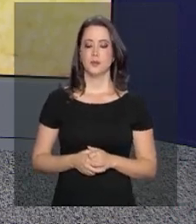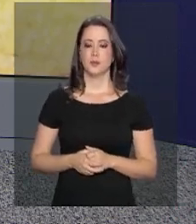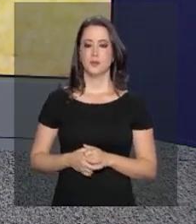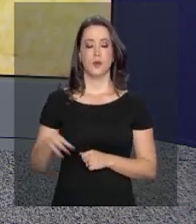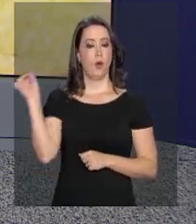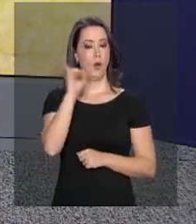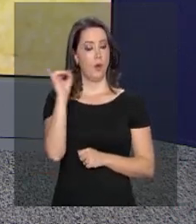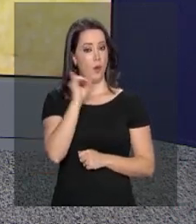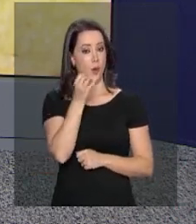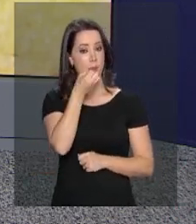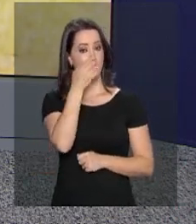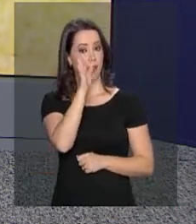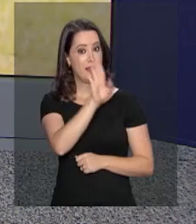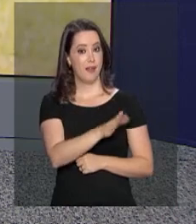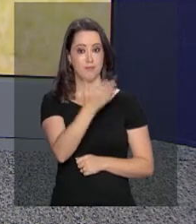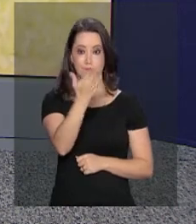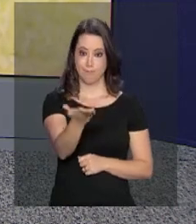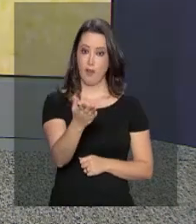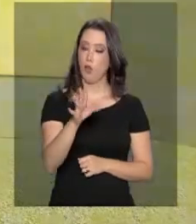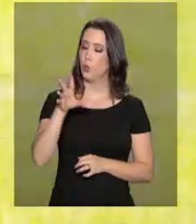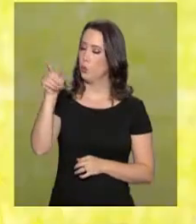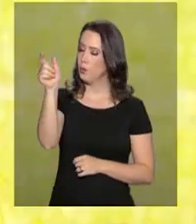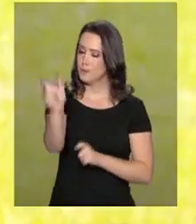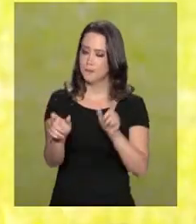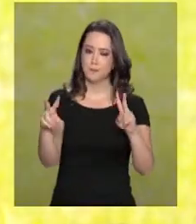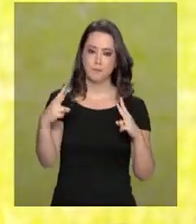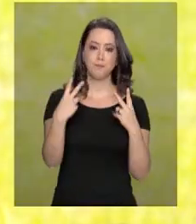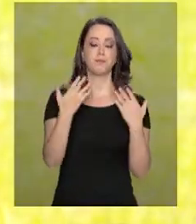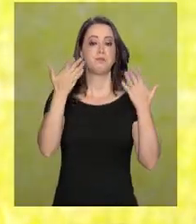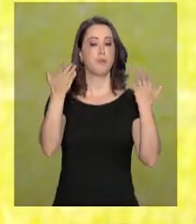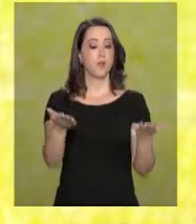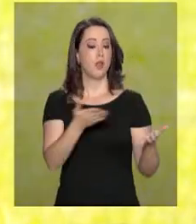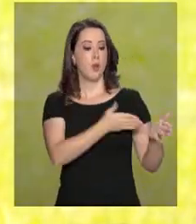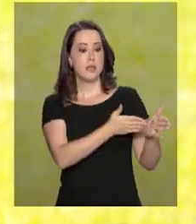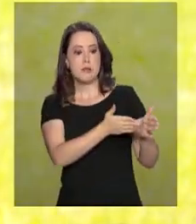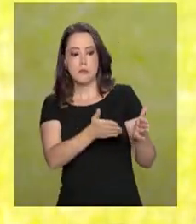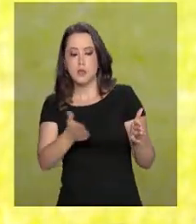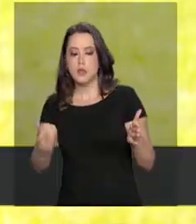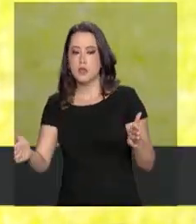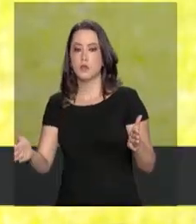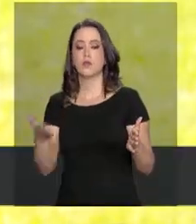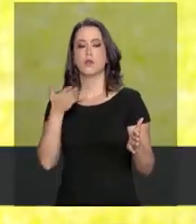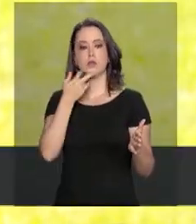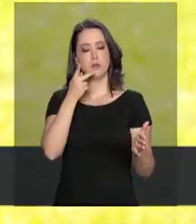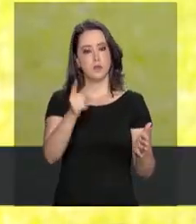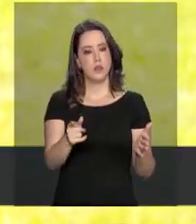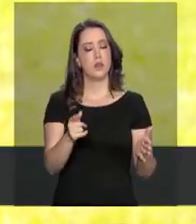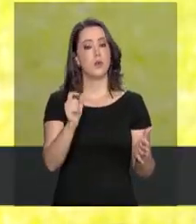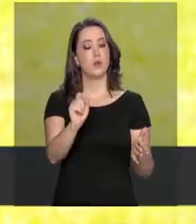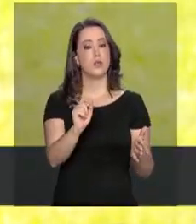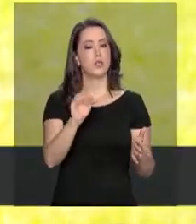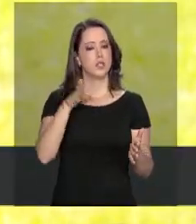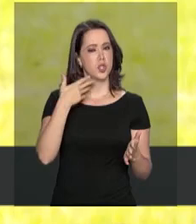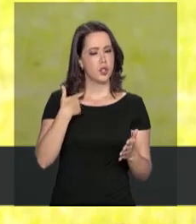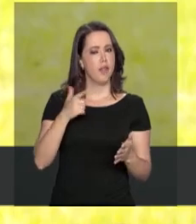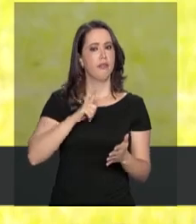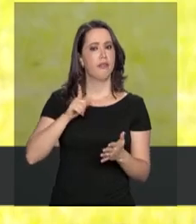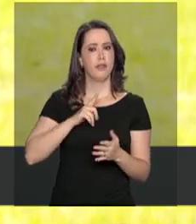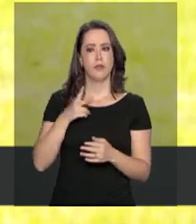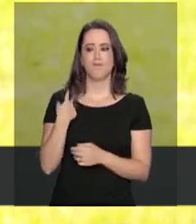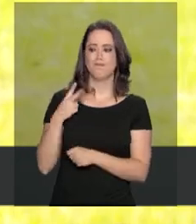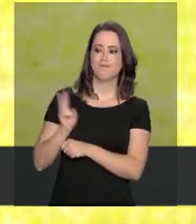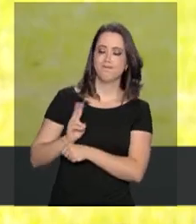Oi, Alessandra, boa tarde para você, boa tarde a todos. E nesse período aí que você citou, Alessandra, foram registrados